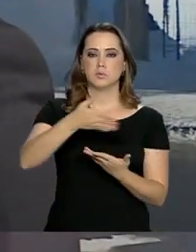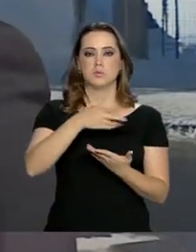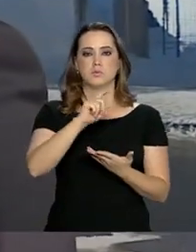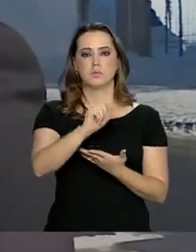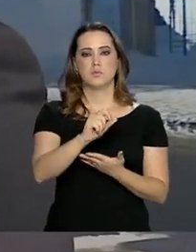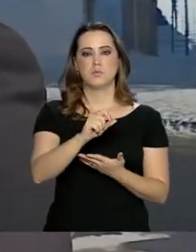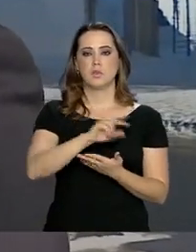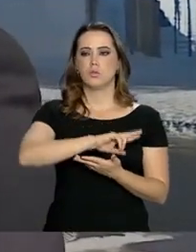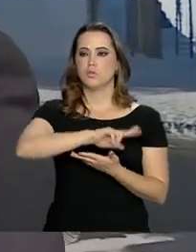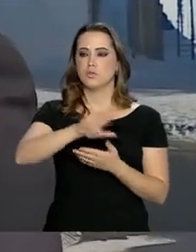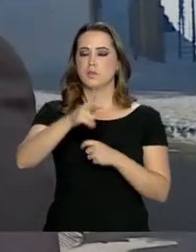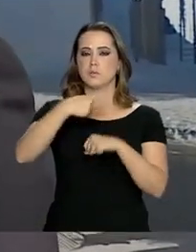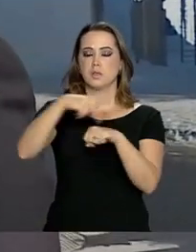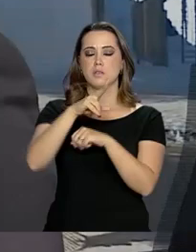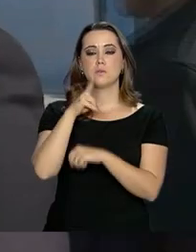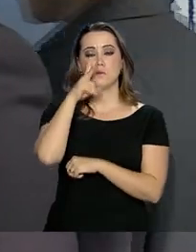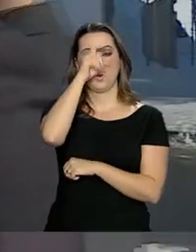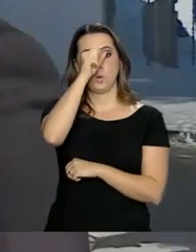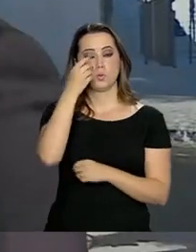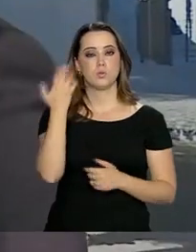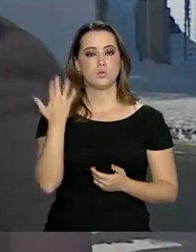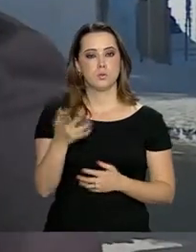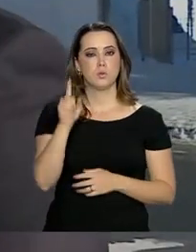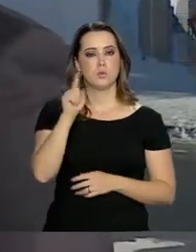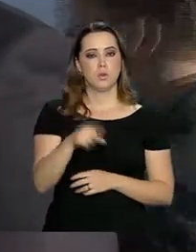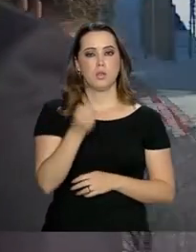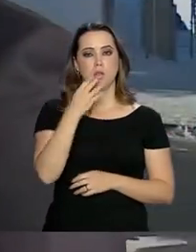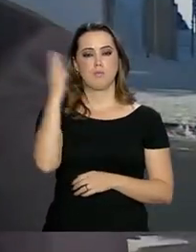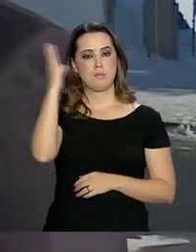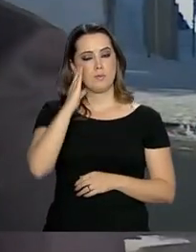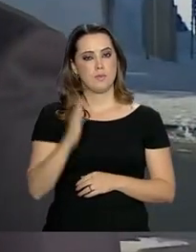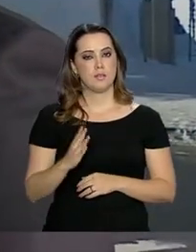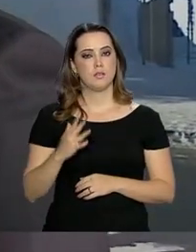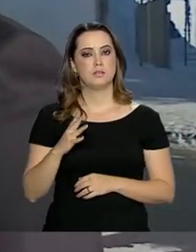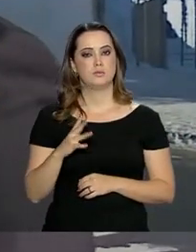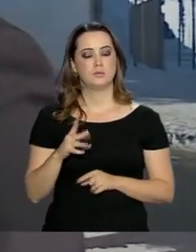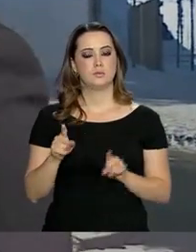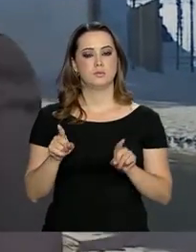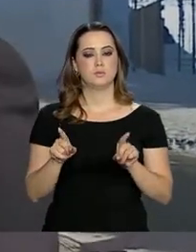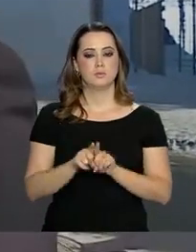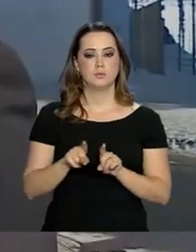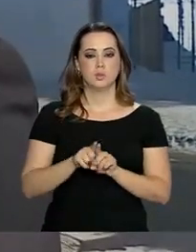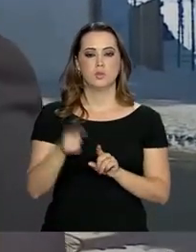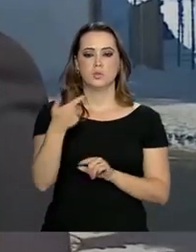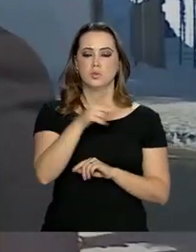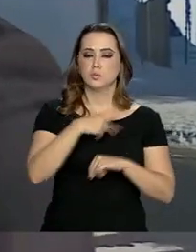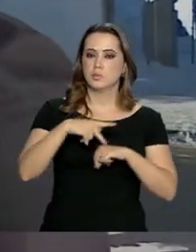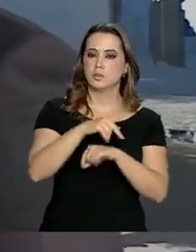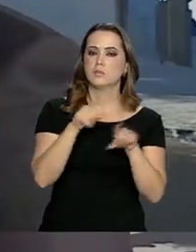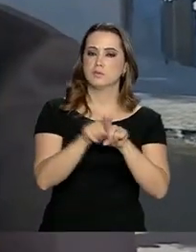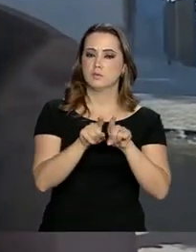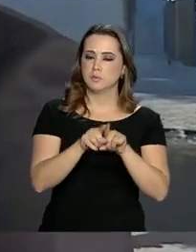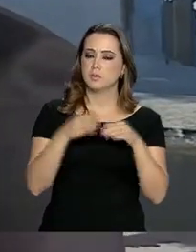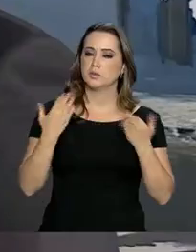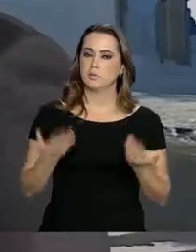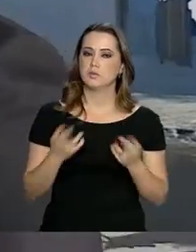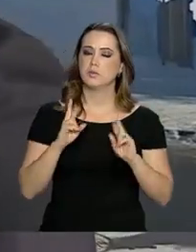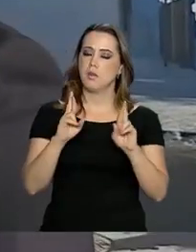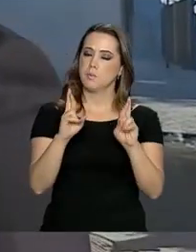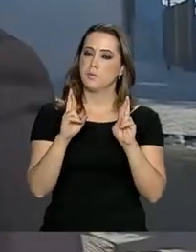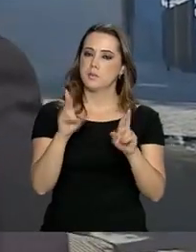relacionamentos bilaterais muito fortes, em benefício do Brasil e de outras nações parceiras. Então, a